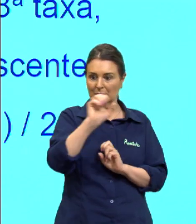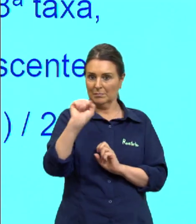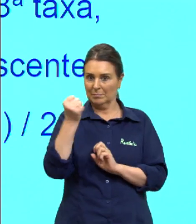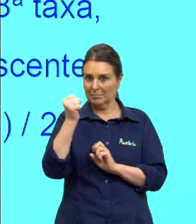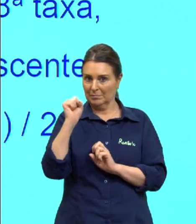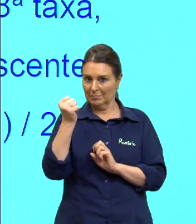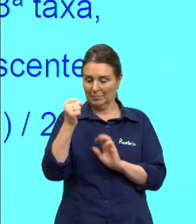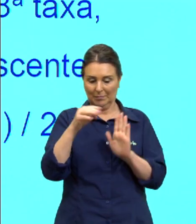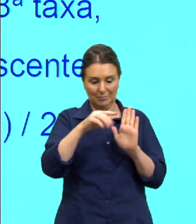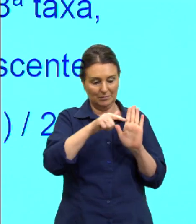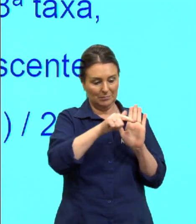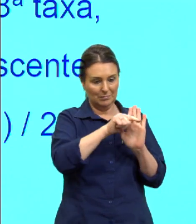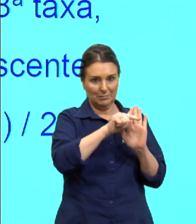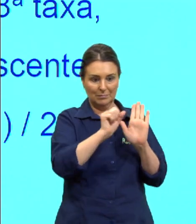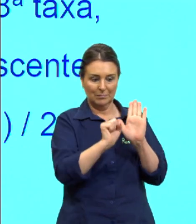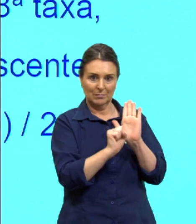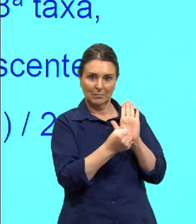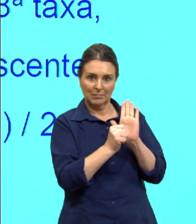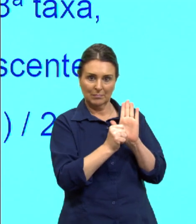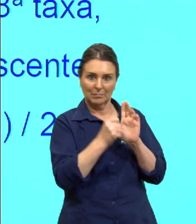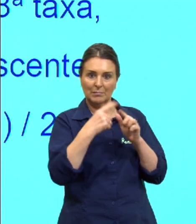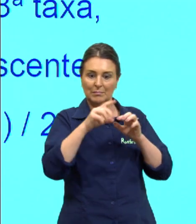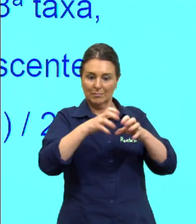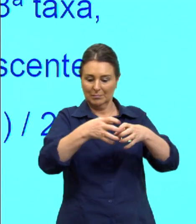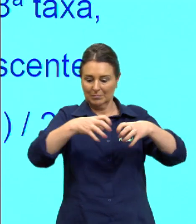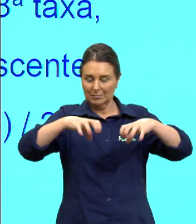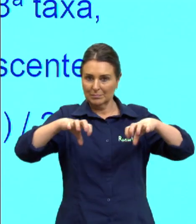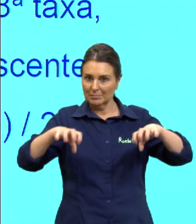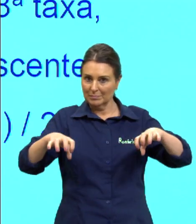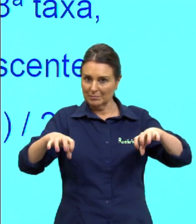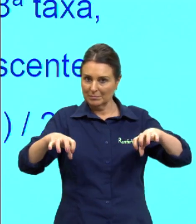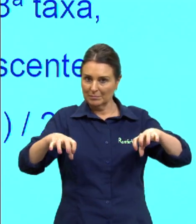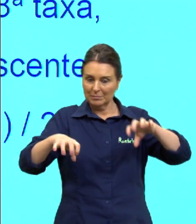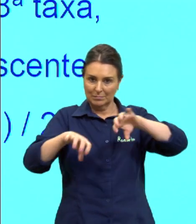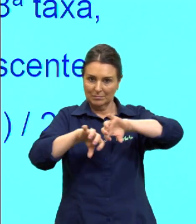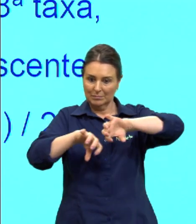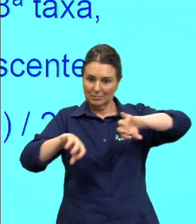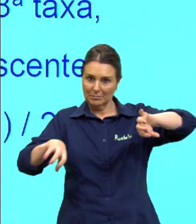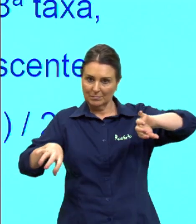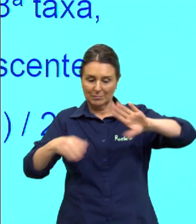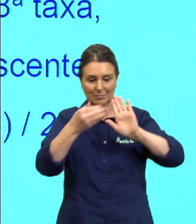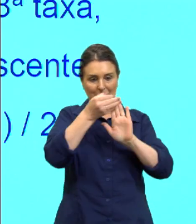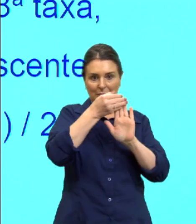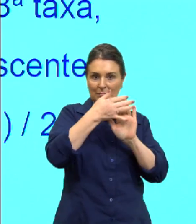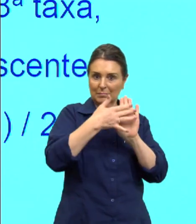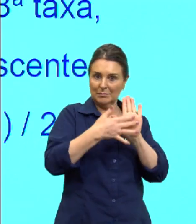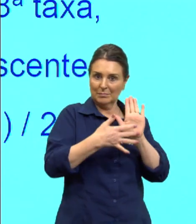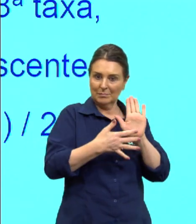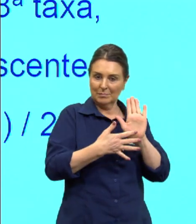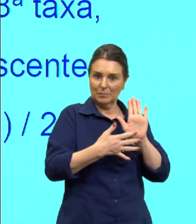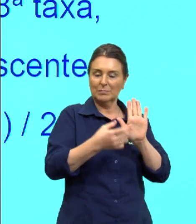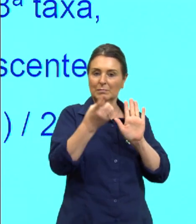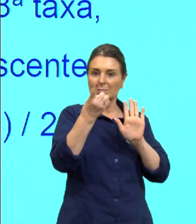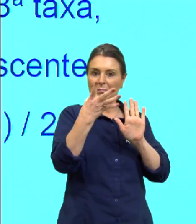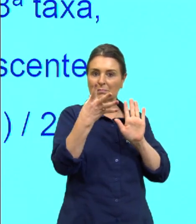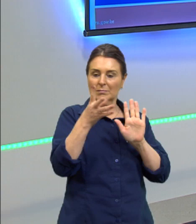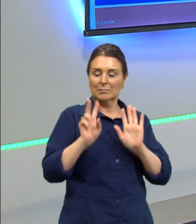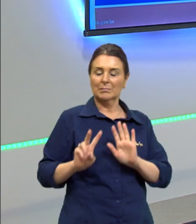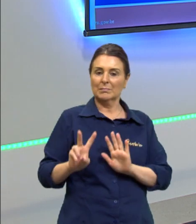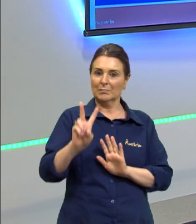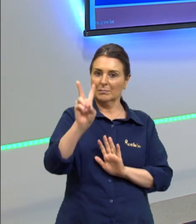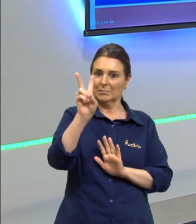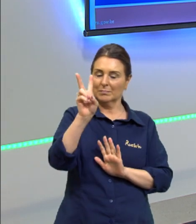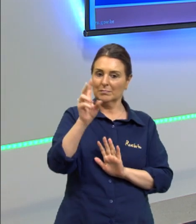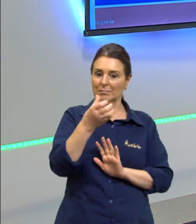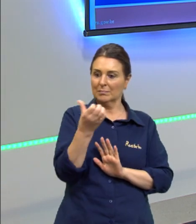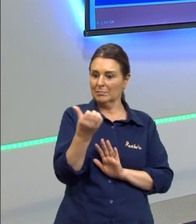porque quando eu vou separar esse rol de 14 valores, eu tenho